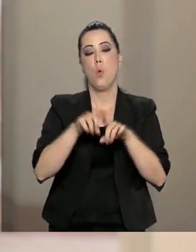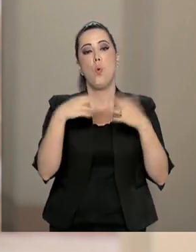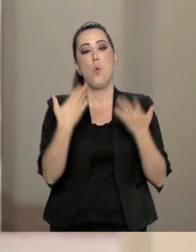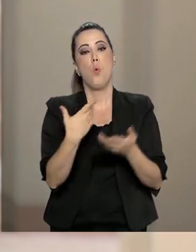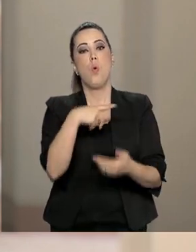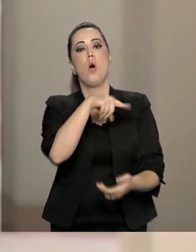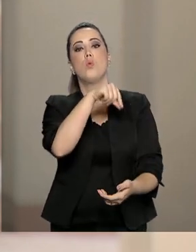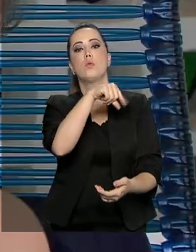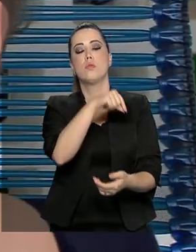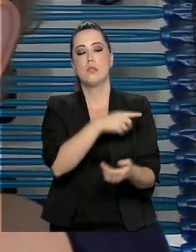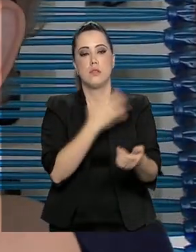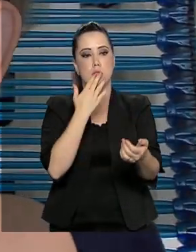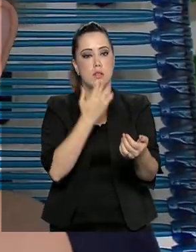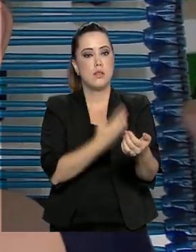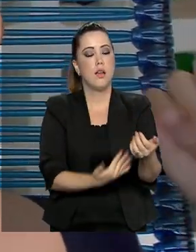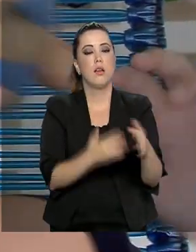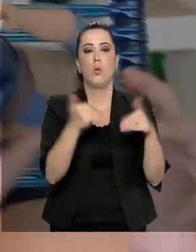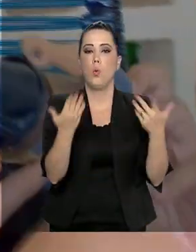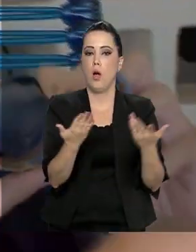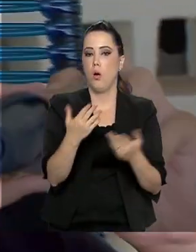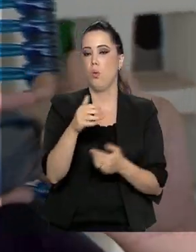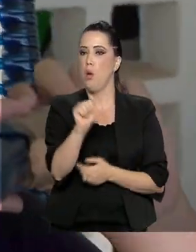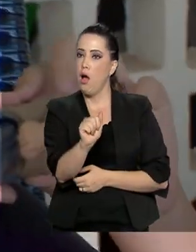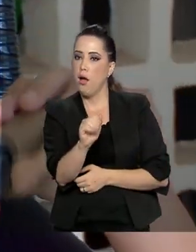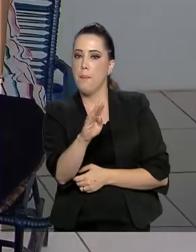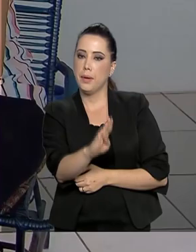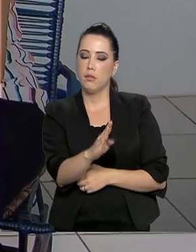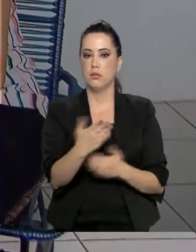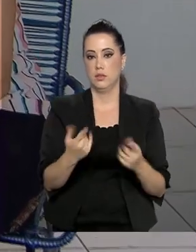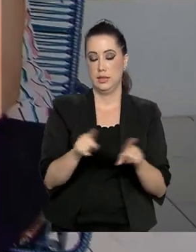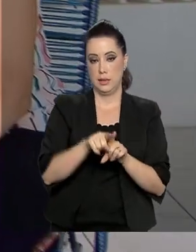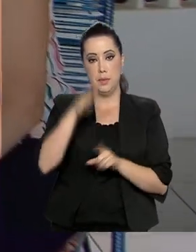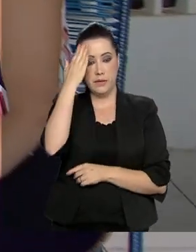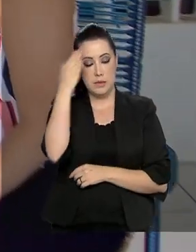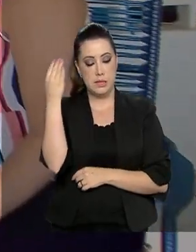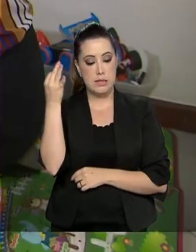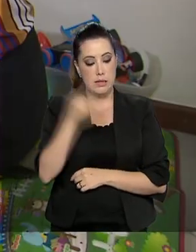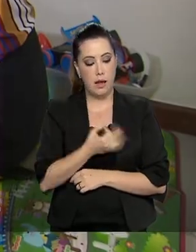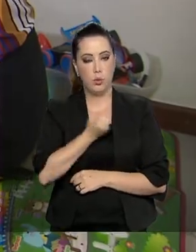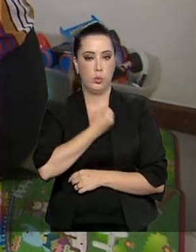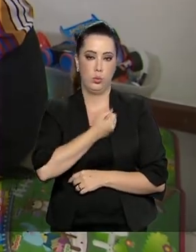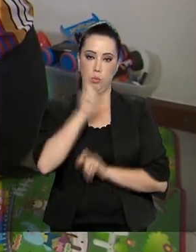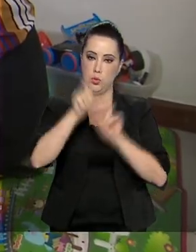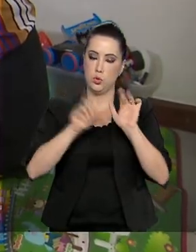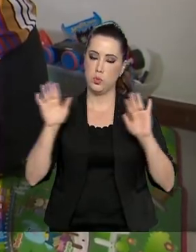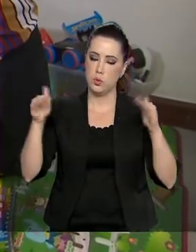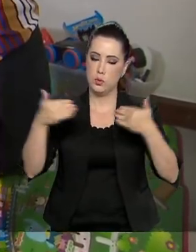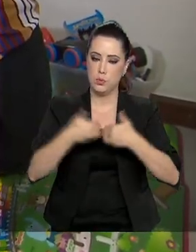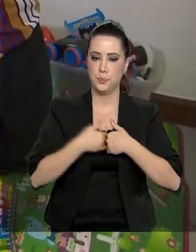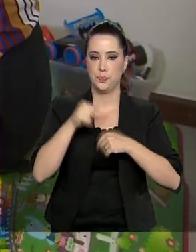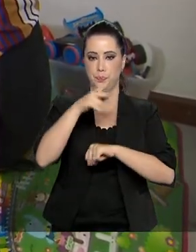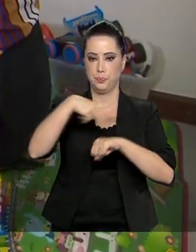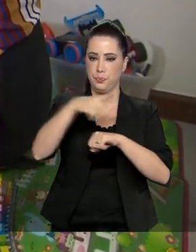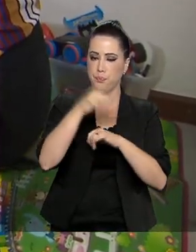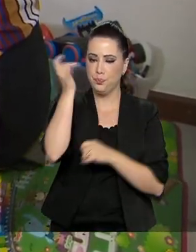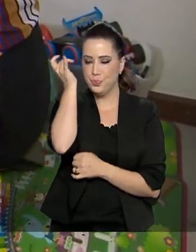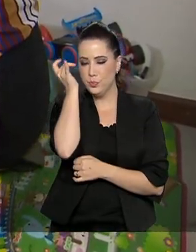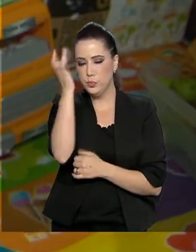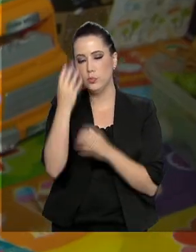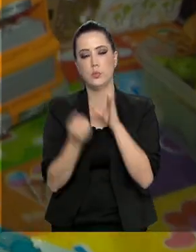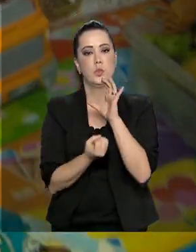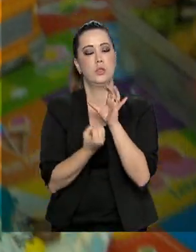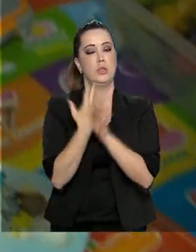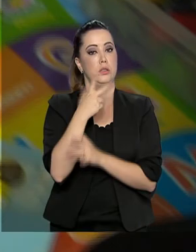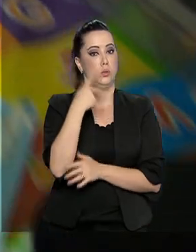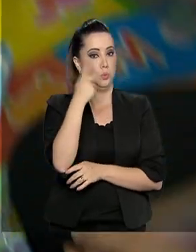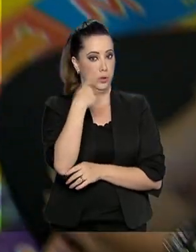do transtorno. A nova lei também vai mapear o número de autistas no país e assim facilitar a criação de políticas públicas de